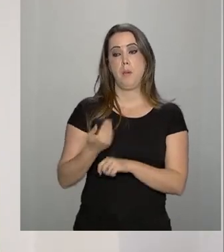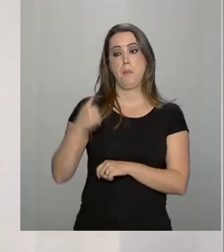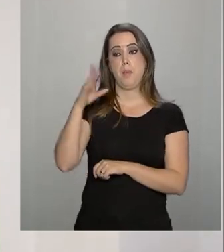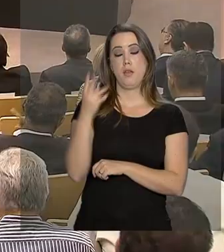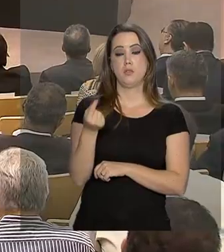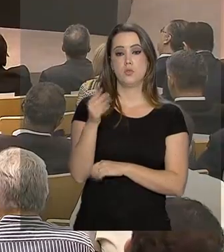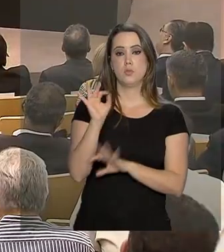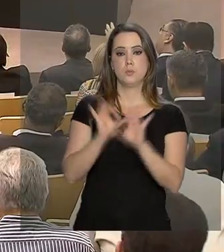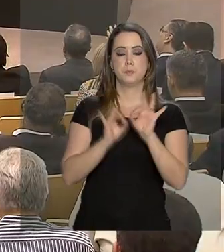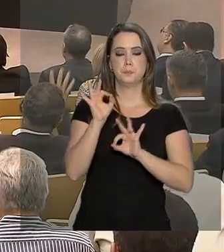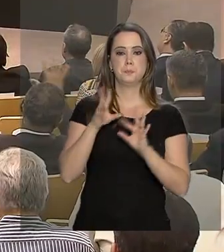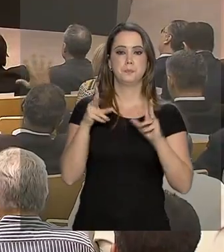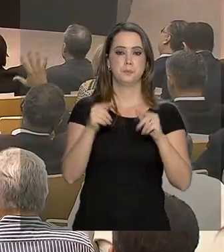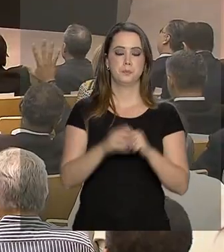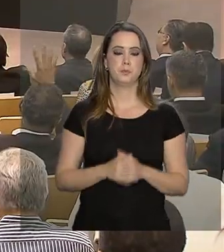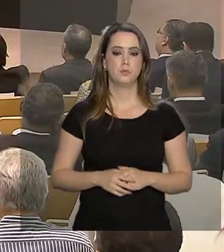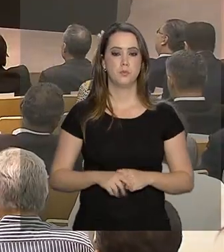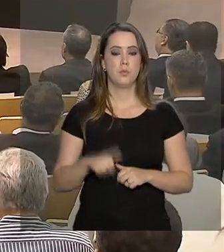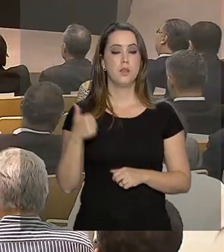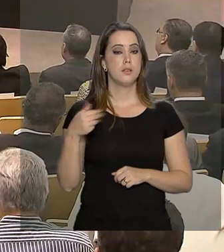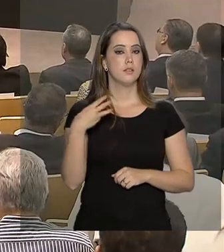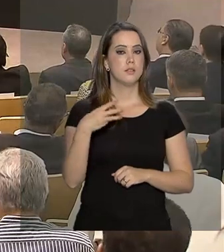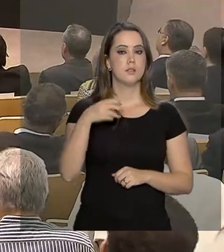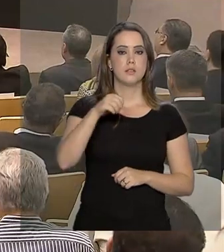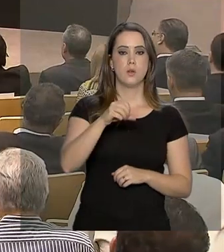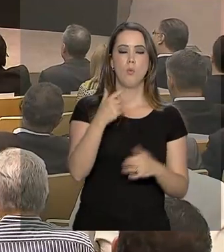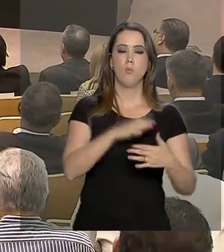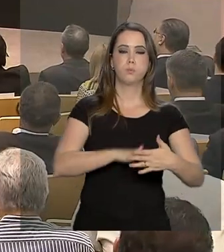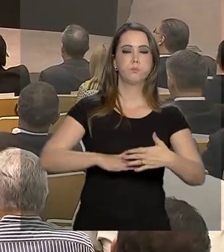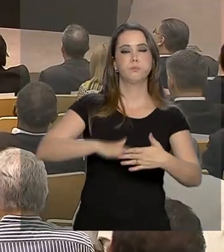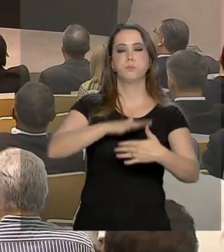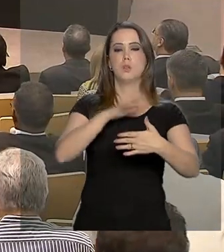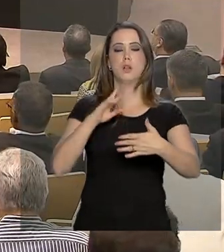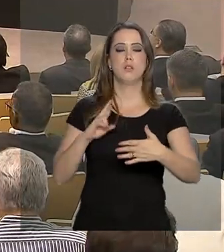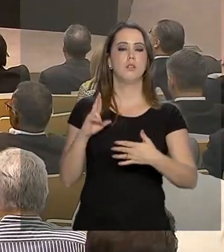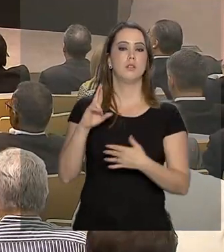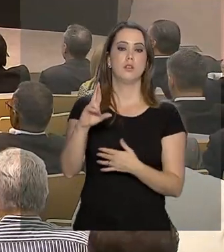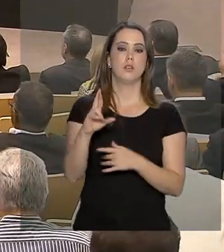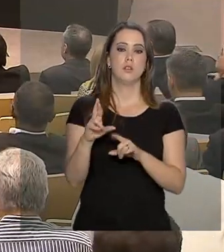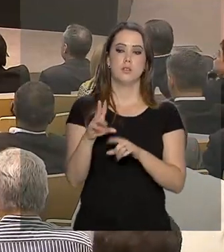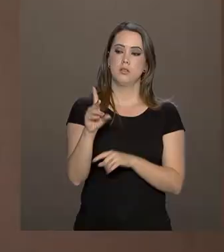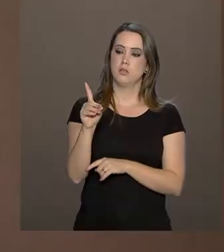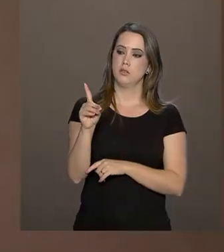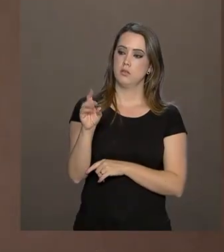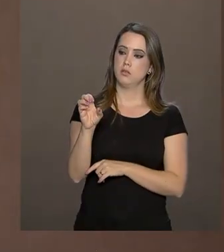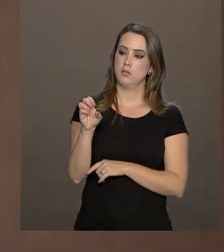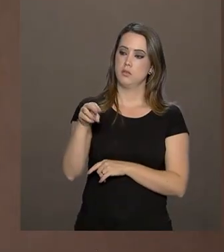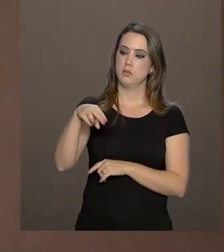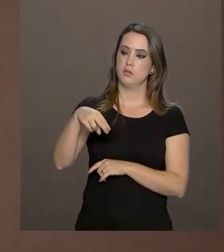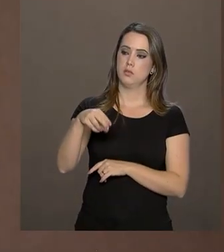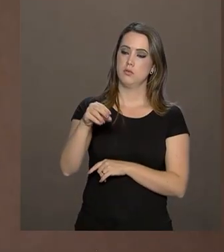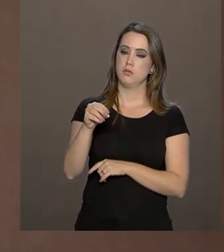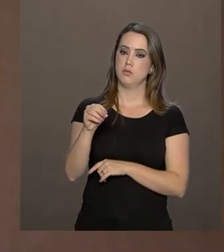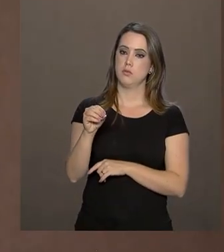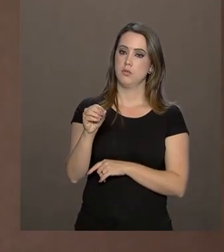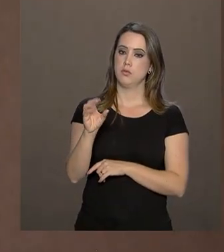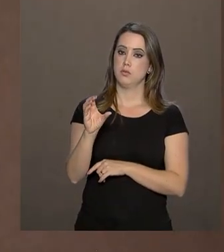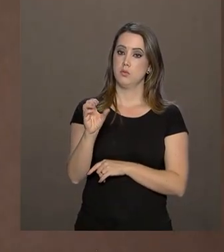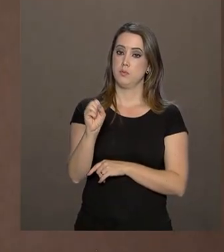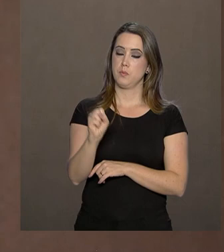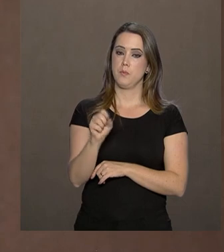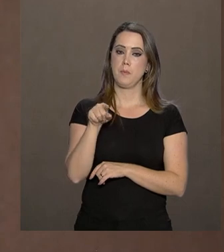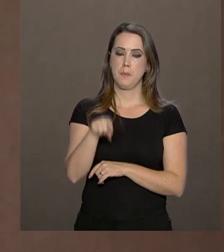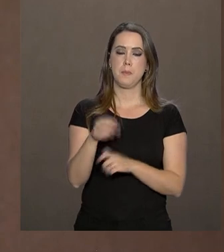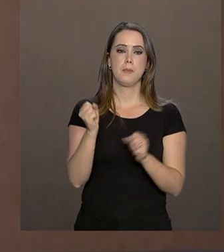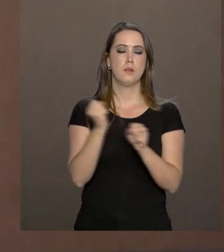executar todo o plano. As 139 barragens estão sob responsabilidade do DENOX, Departamento Nacional de Obras